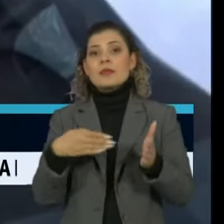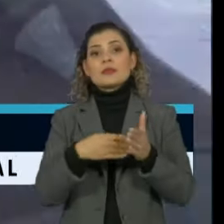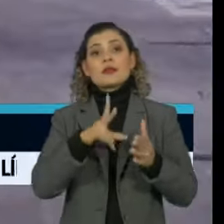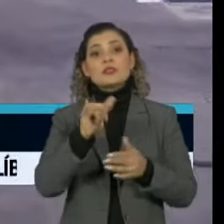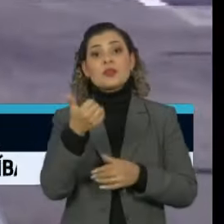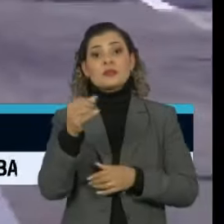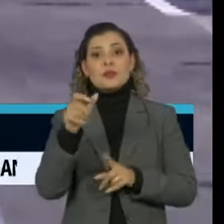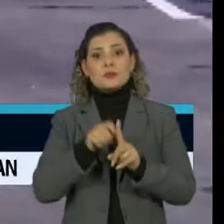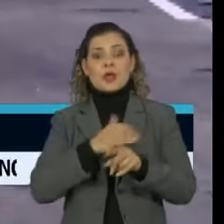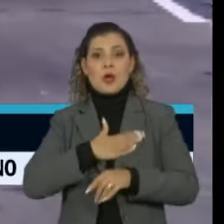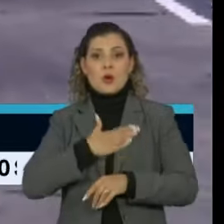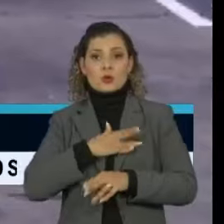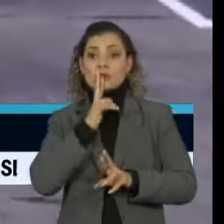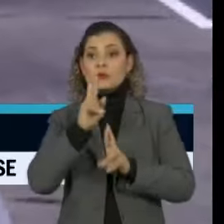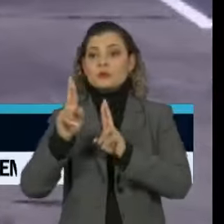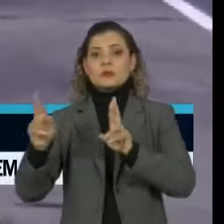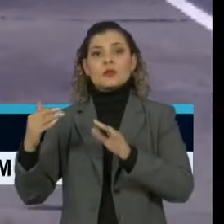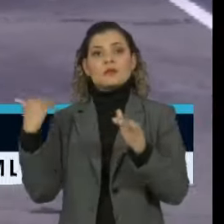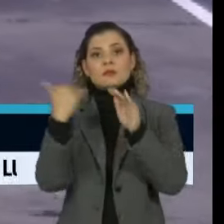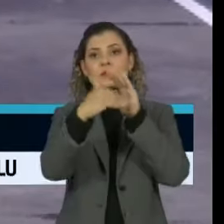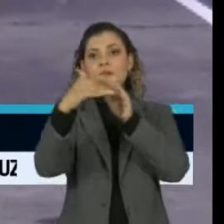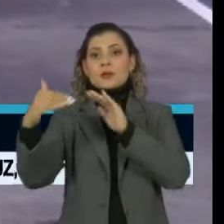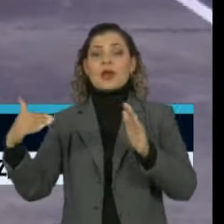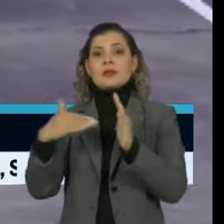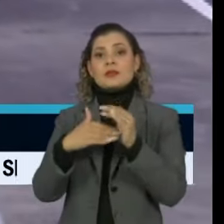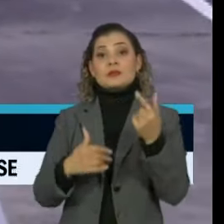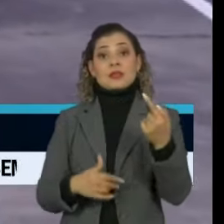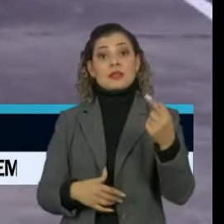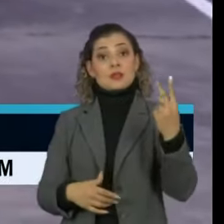agosto. Os resultados serão enviados em até 72 horas por e-mail.